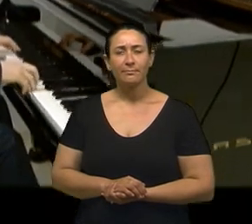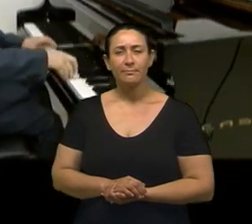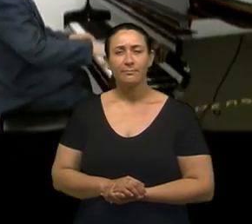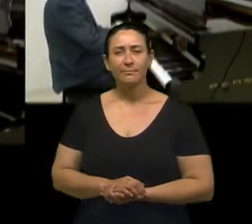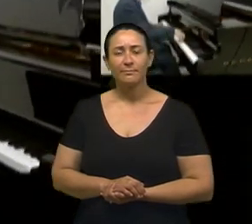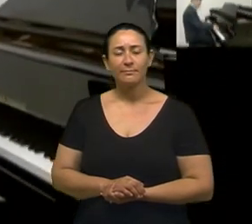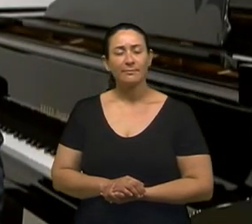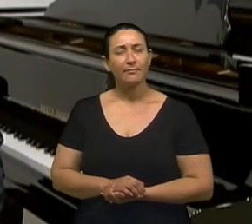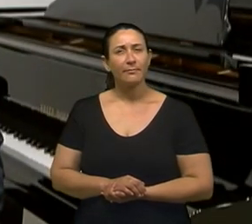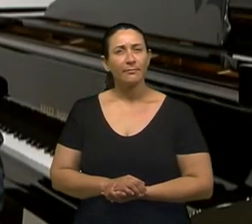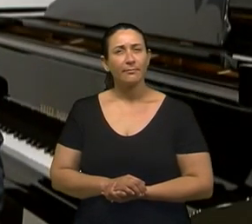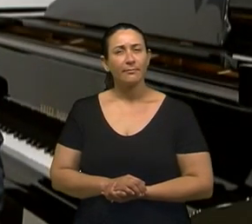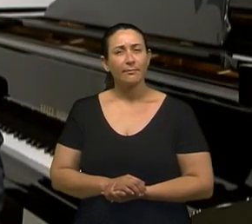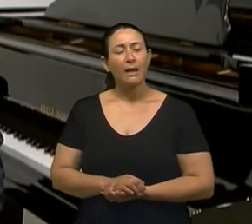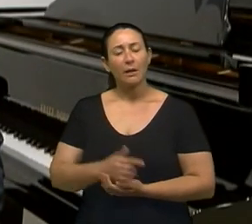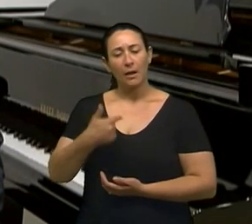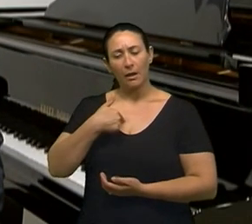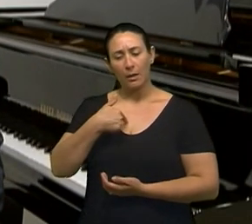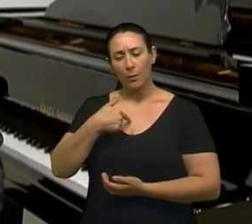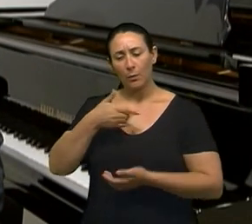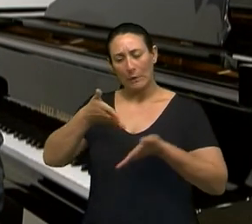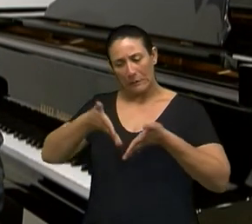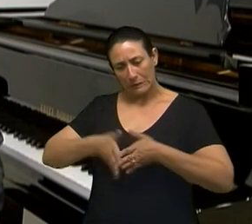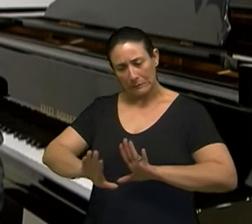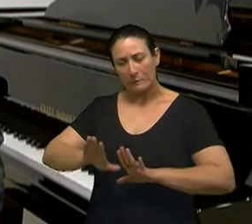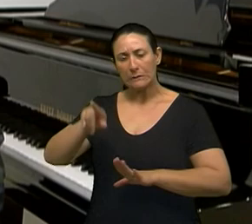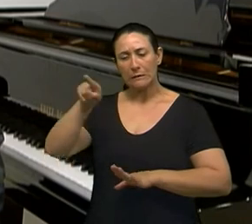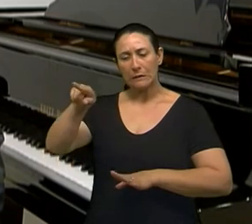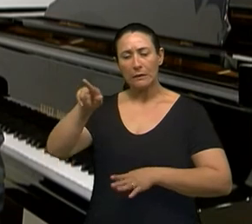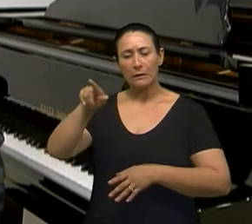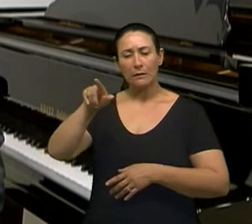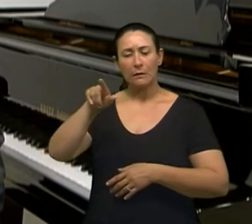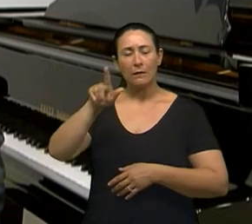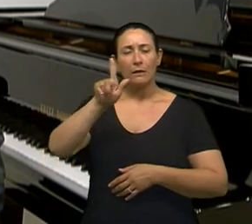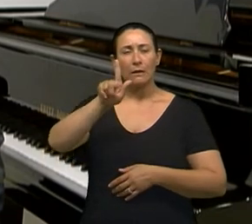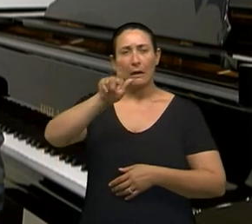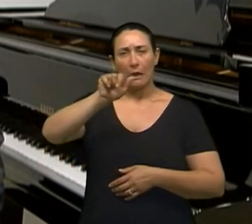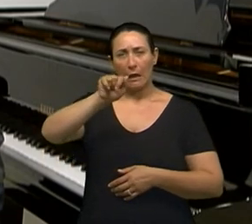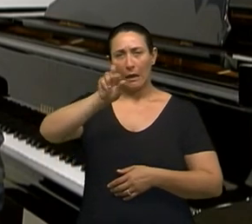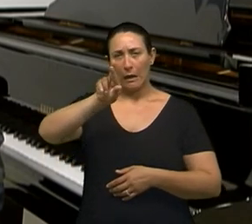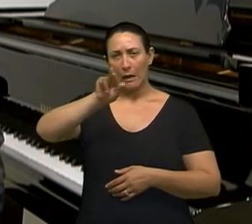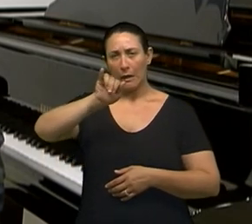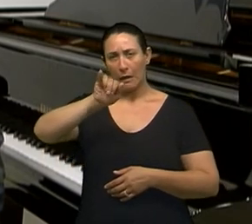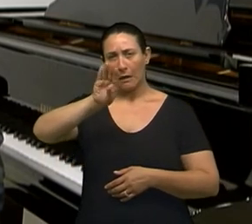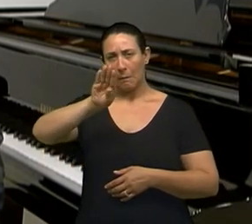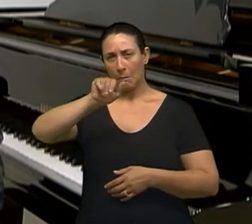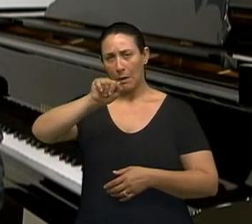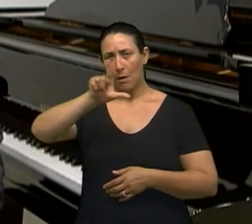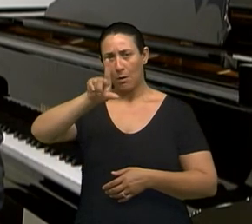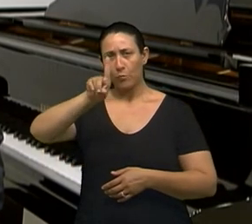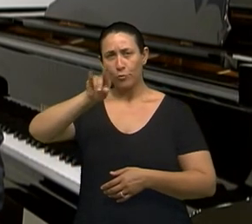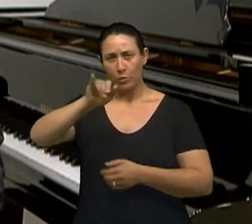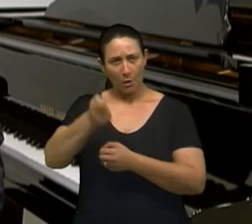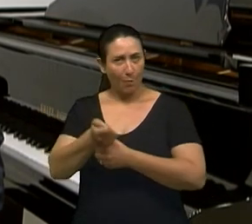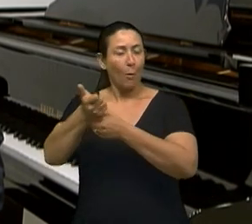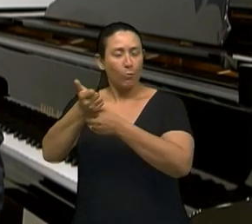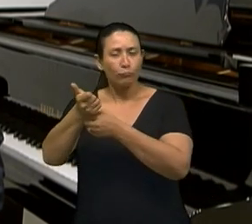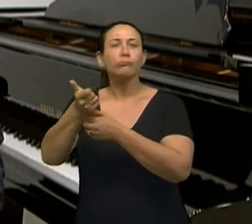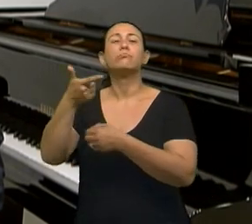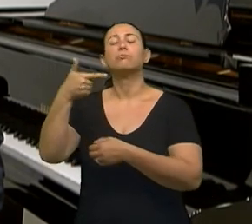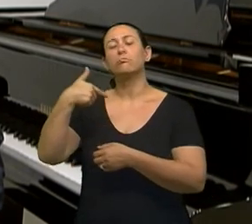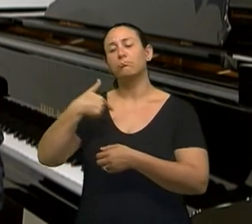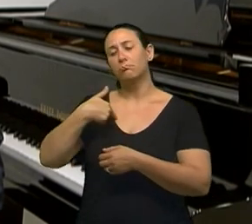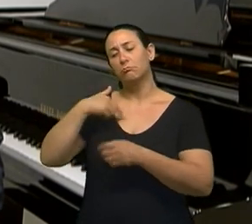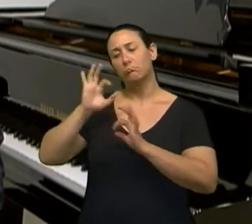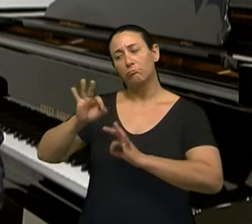Eu nasci no interior de Garibaldi, sou descendente de italianos, campesino,